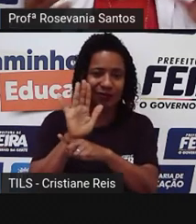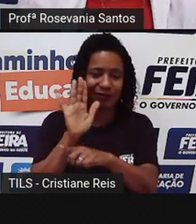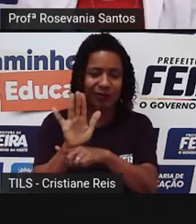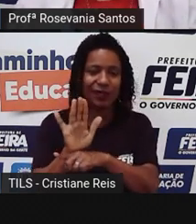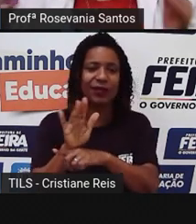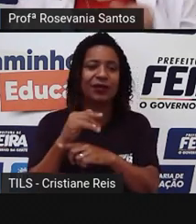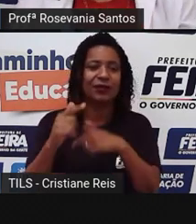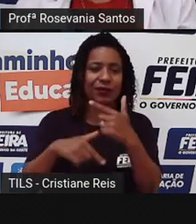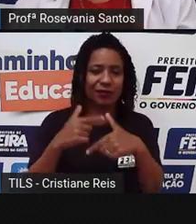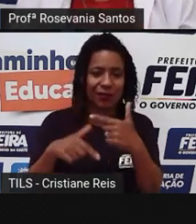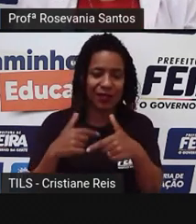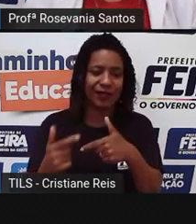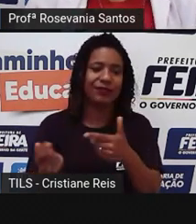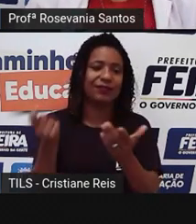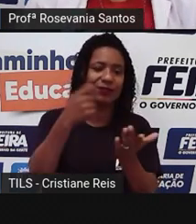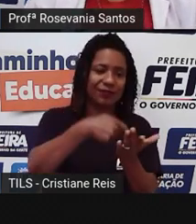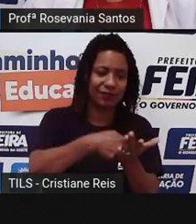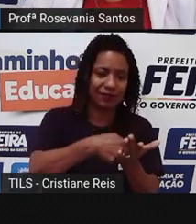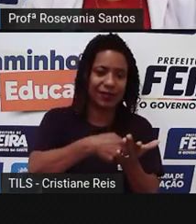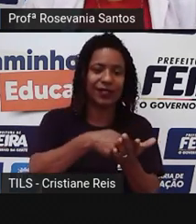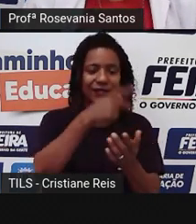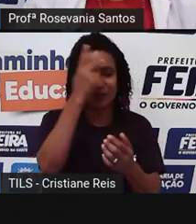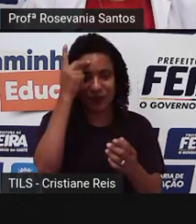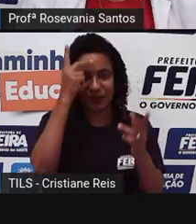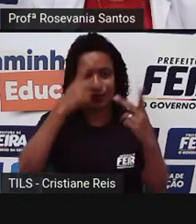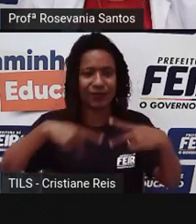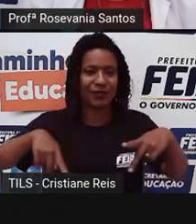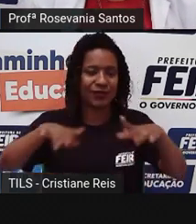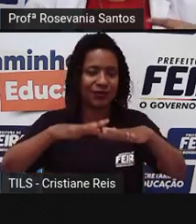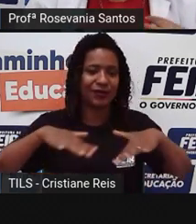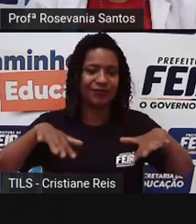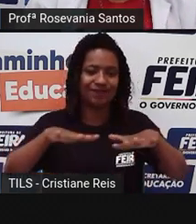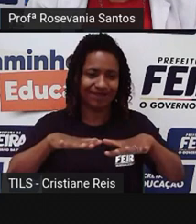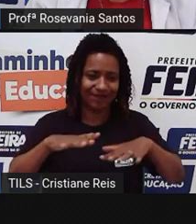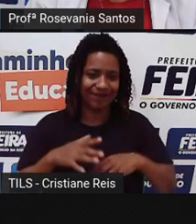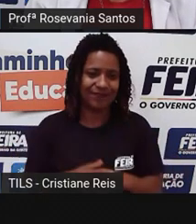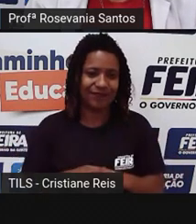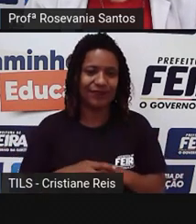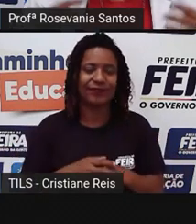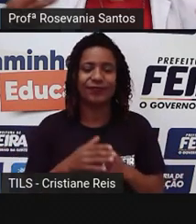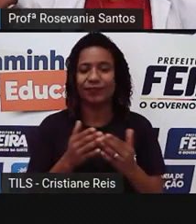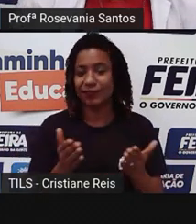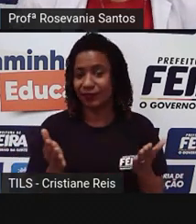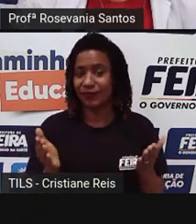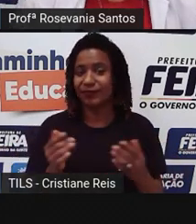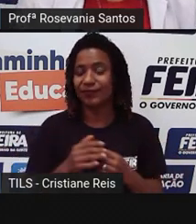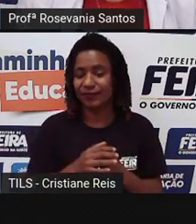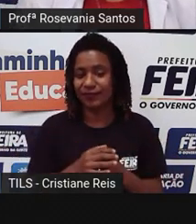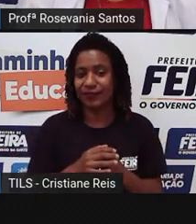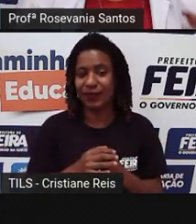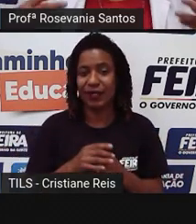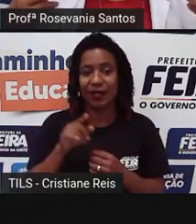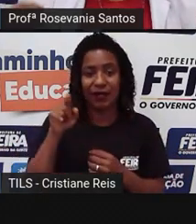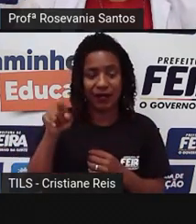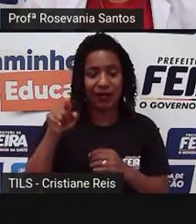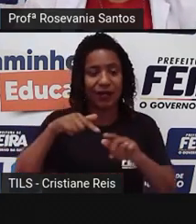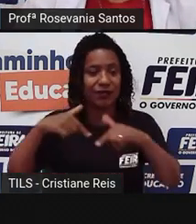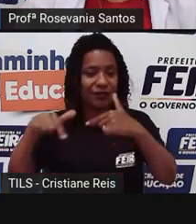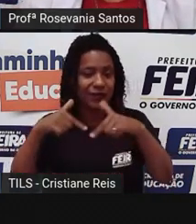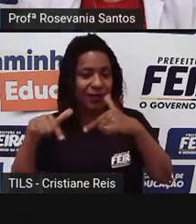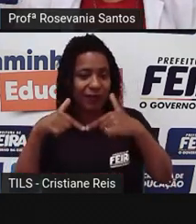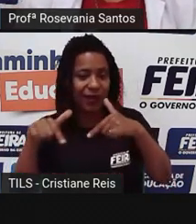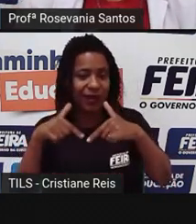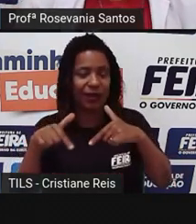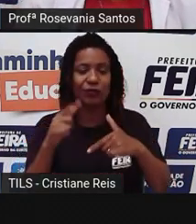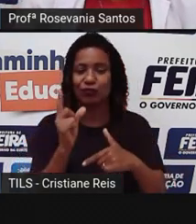governo, o governo devolve para as pessoas. Então, de qualquer forma, todos eles têm que trabalhar, têm que